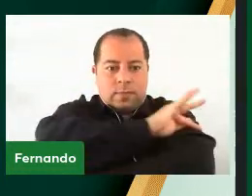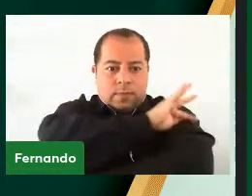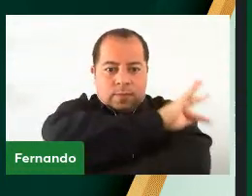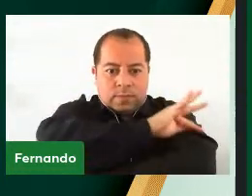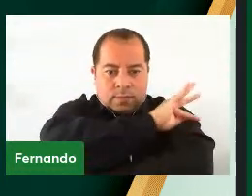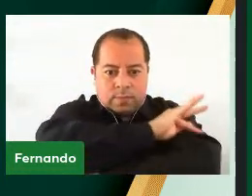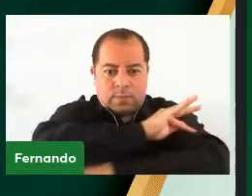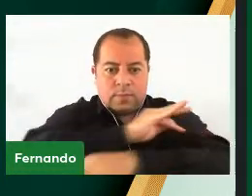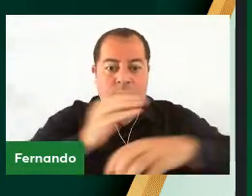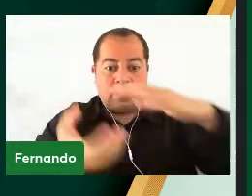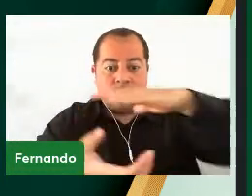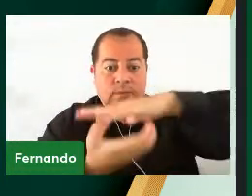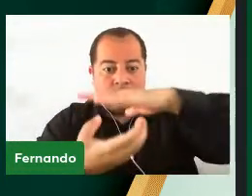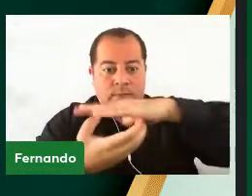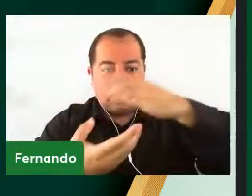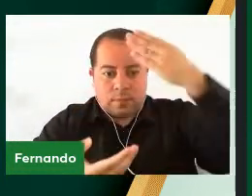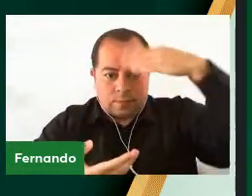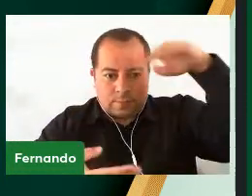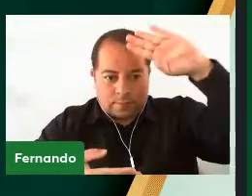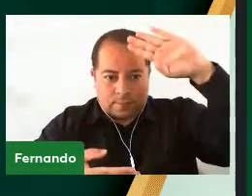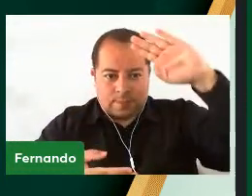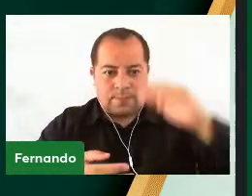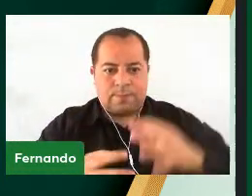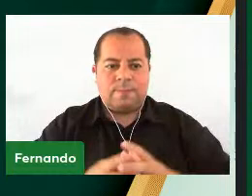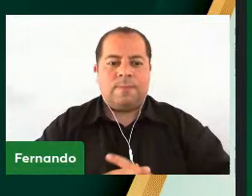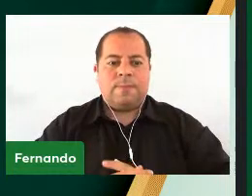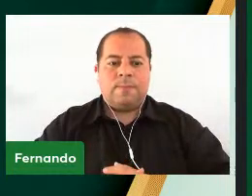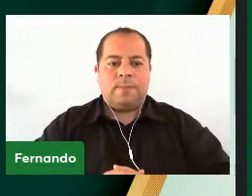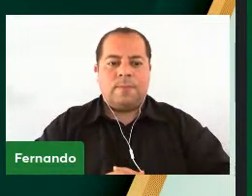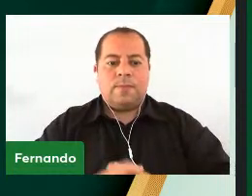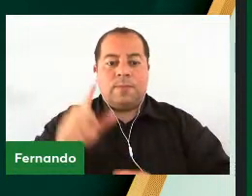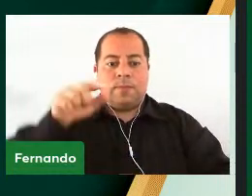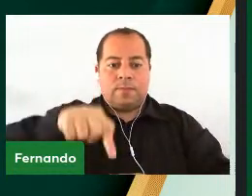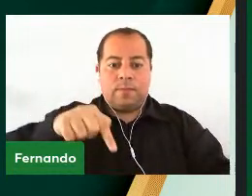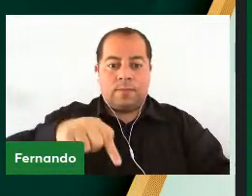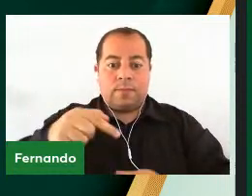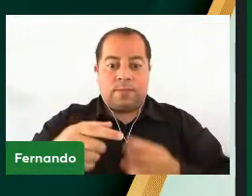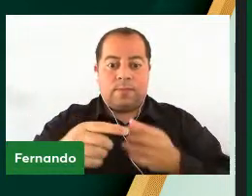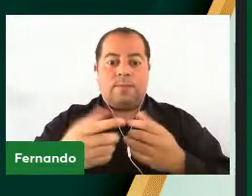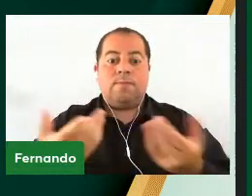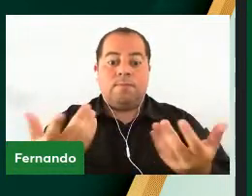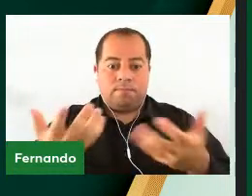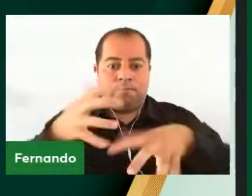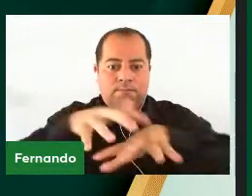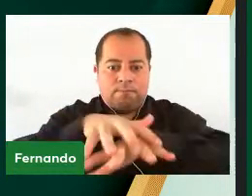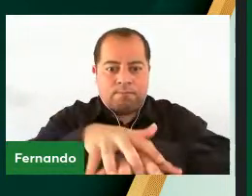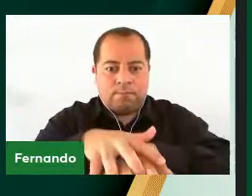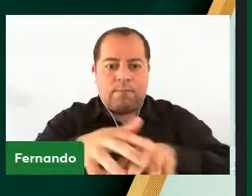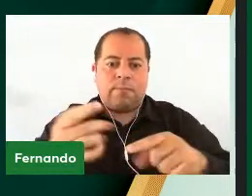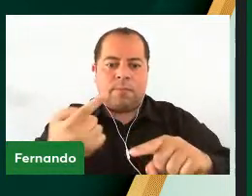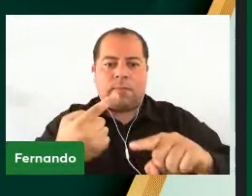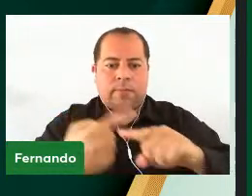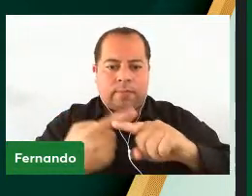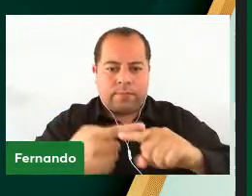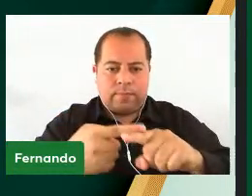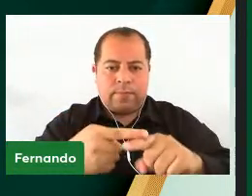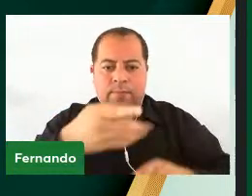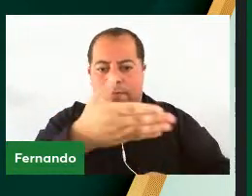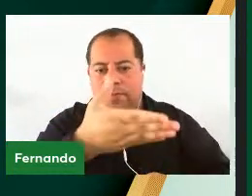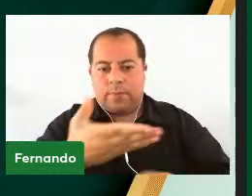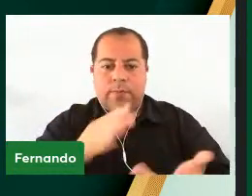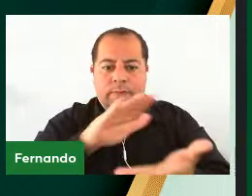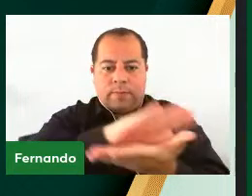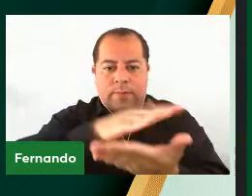Uruguaiano. Esta cerimônia acontece de forma inclusiva e, para isso, contamos com a